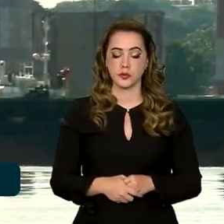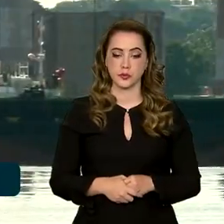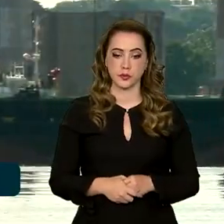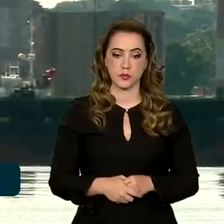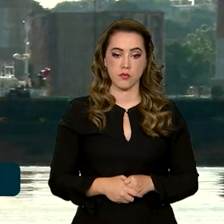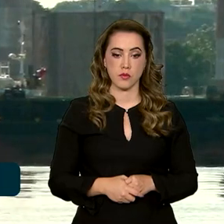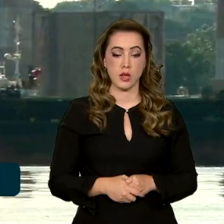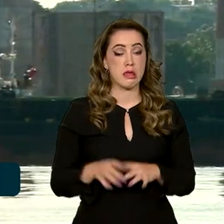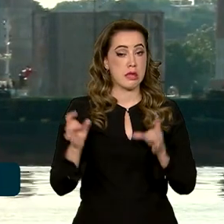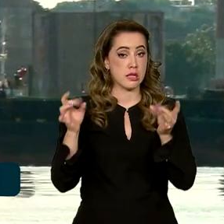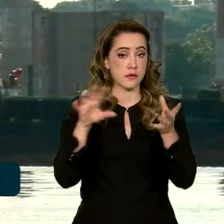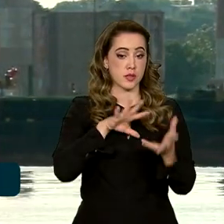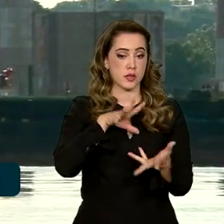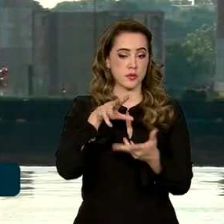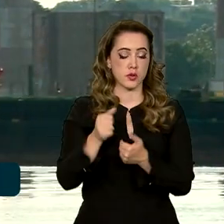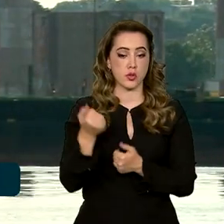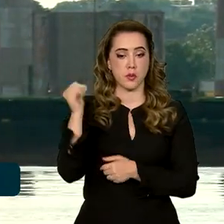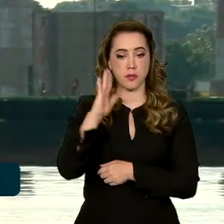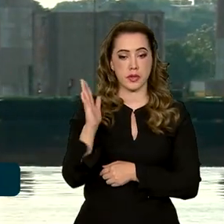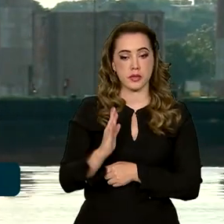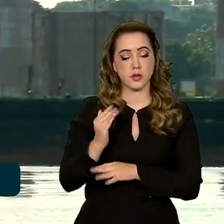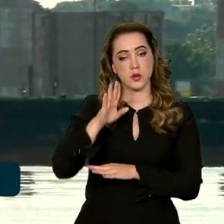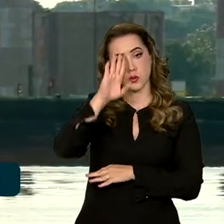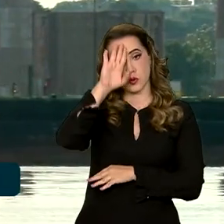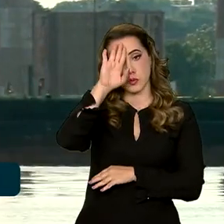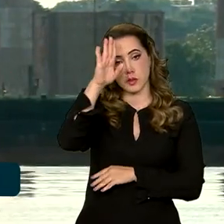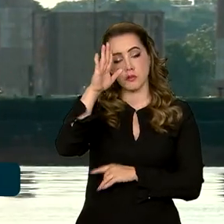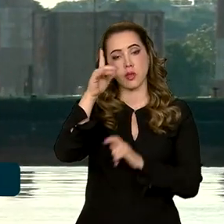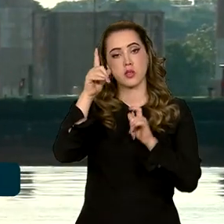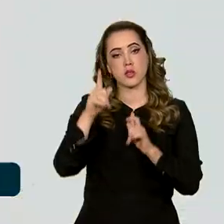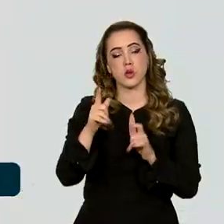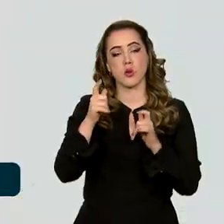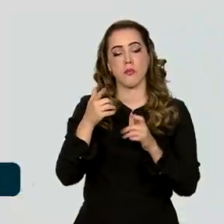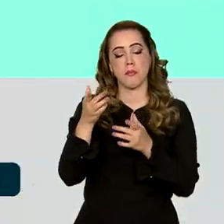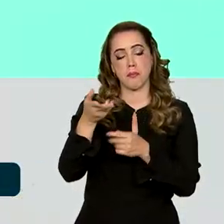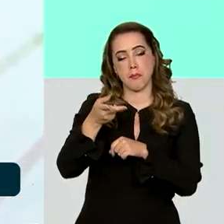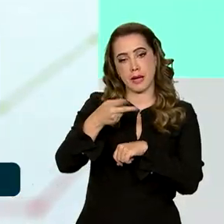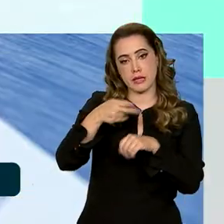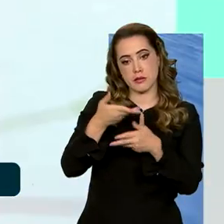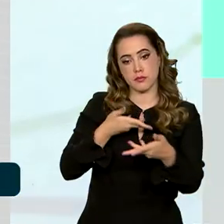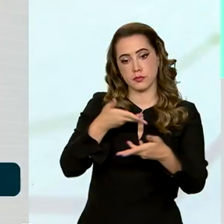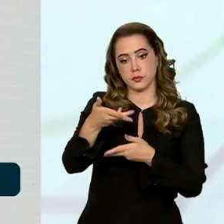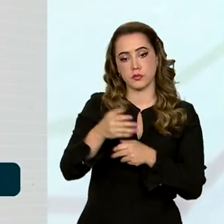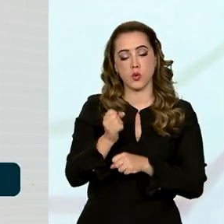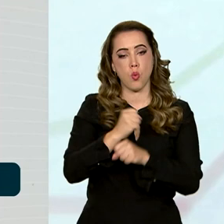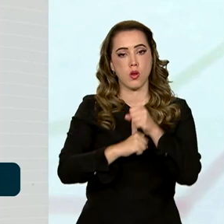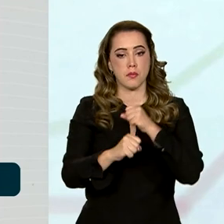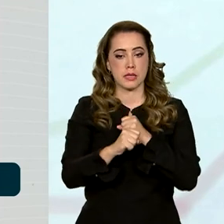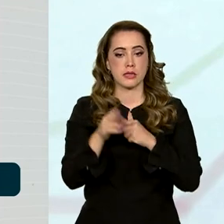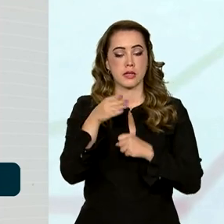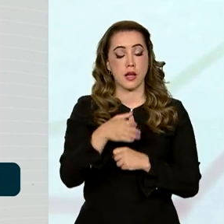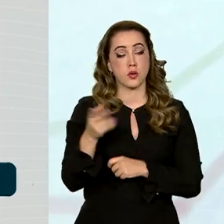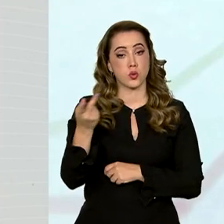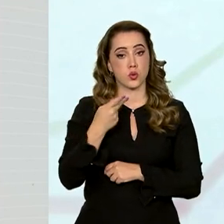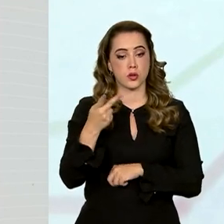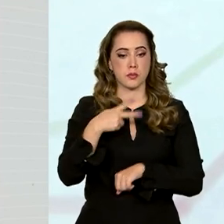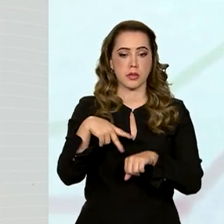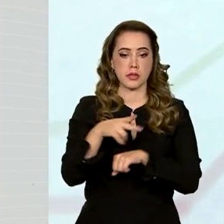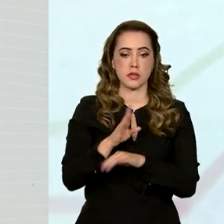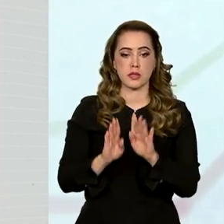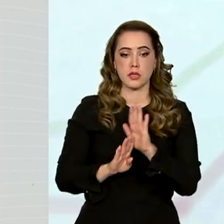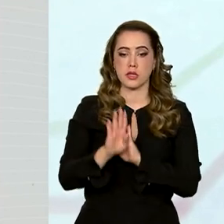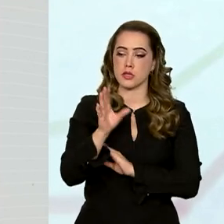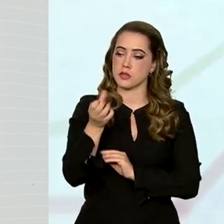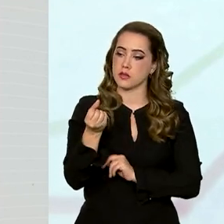No comércio internacional, o Brasil é um dos principais parceiros. No ano passado, a relação comercial entre os dois países